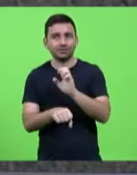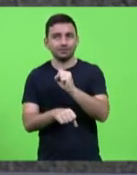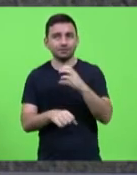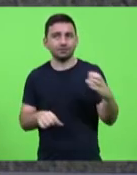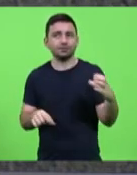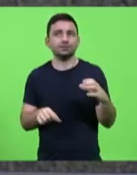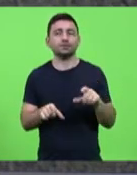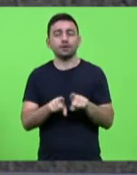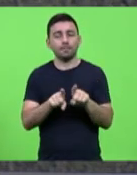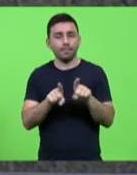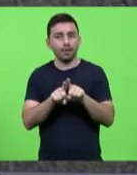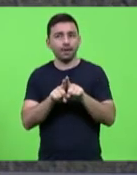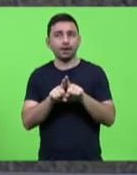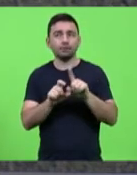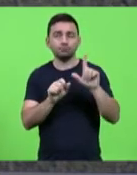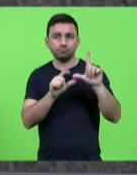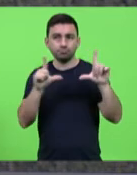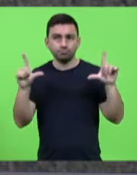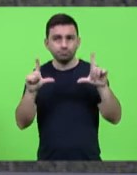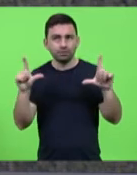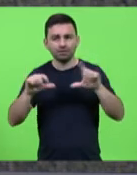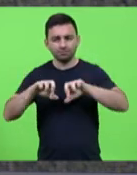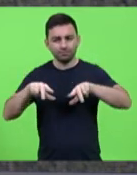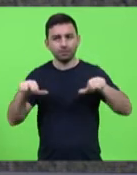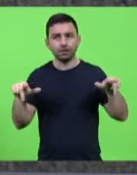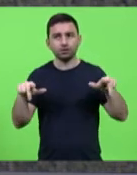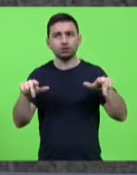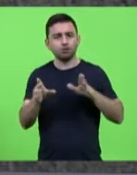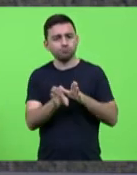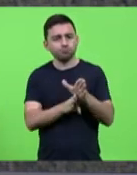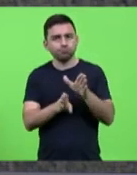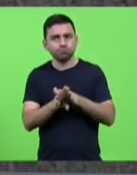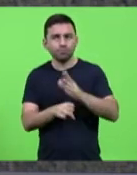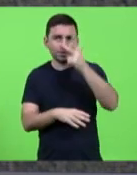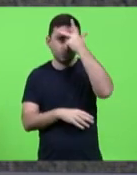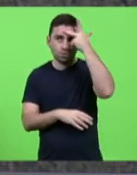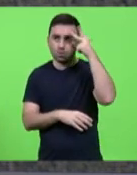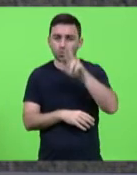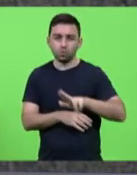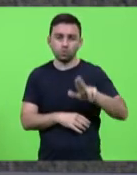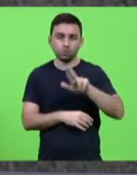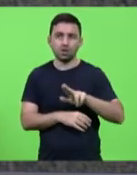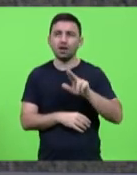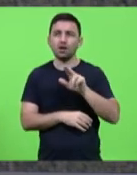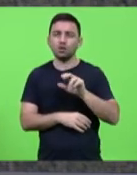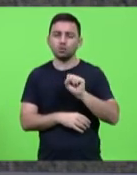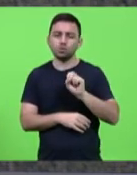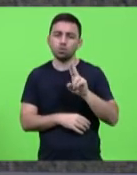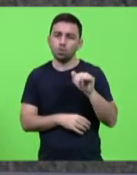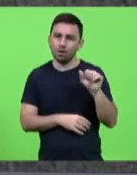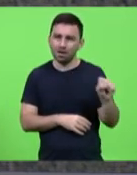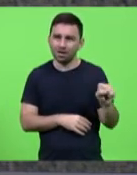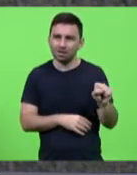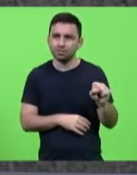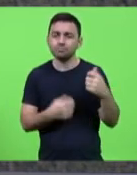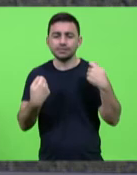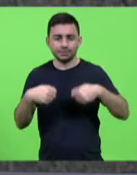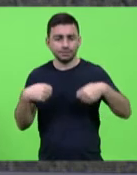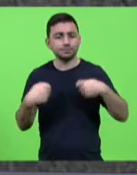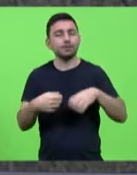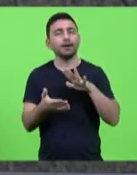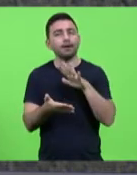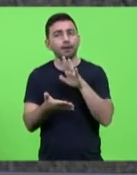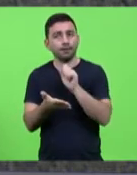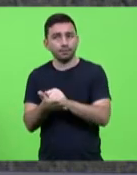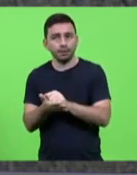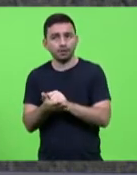canais da LESC, orientando os usuários dos SUAS a fazerem o Cadastro Único,